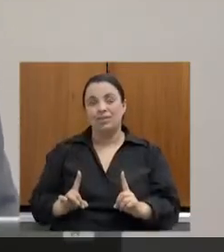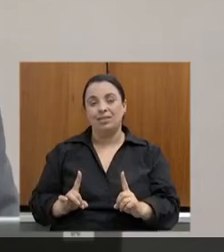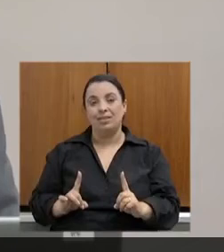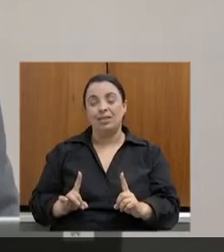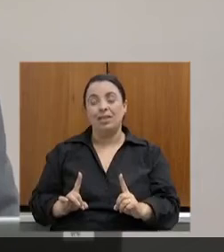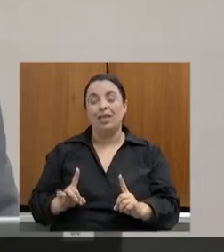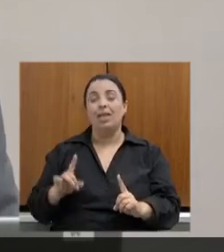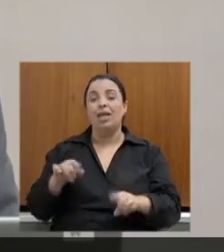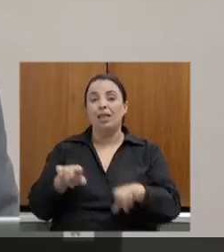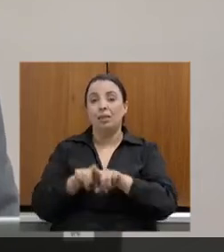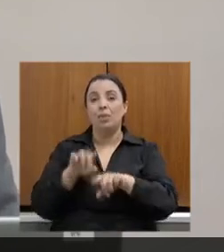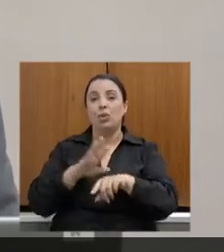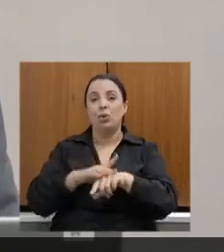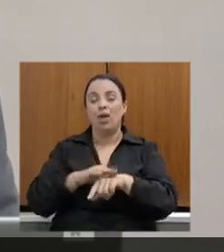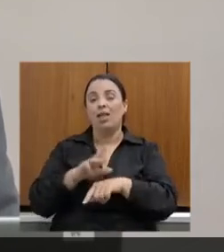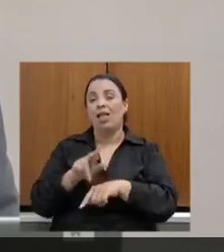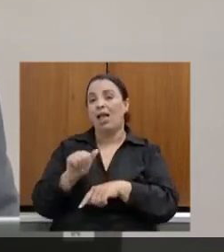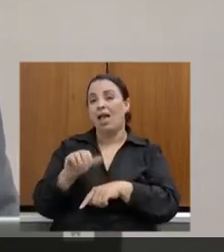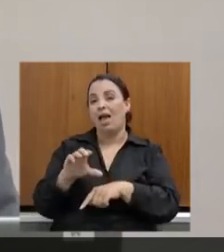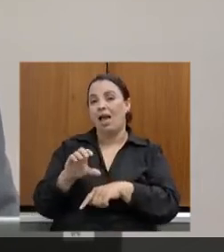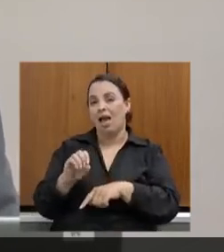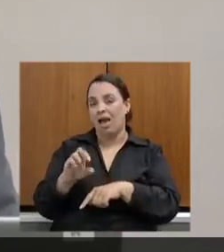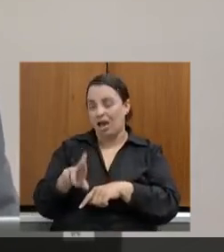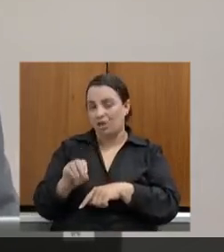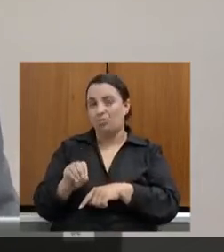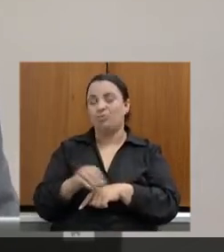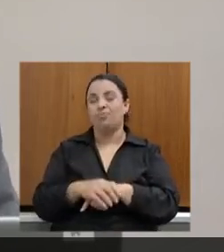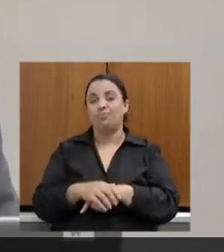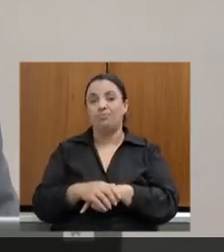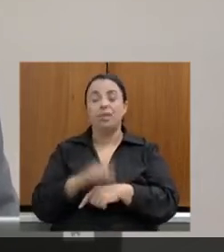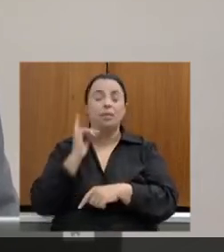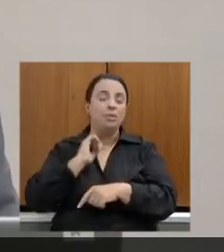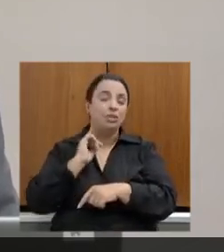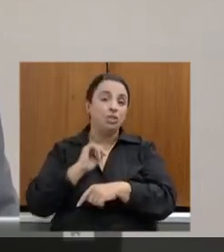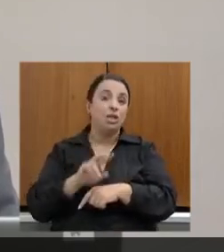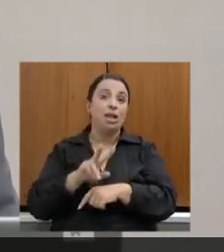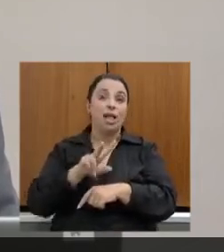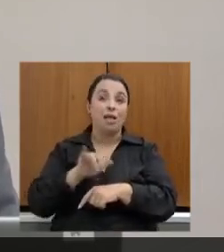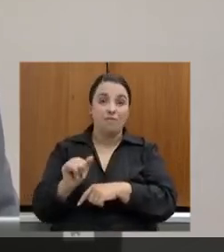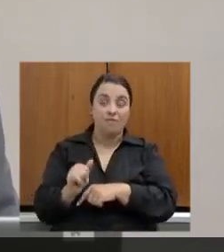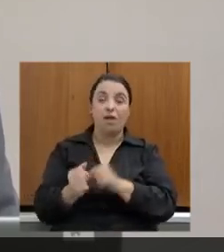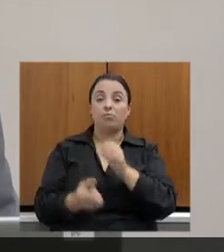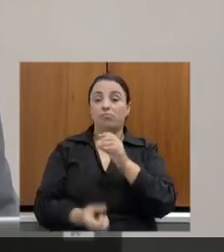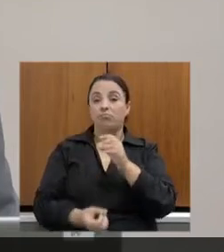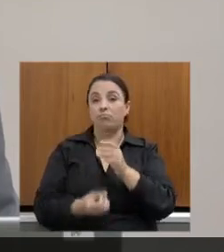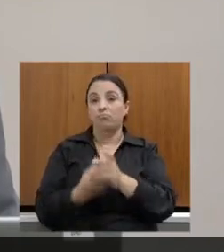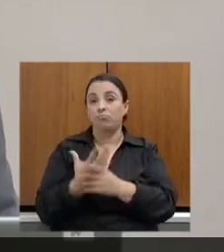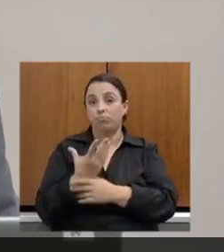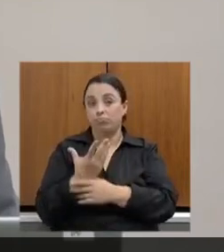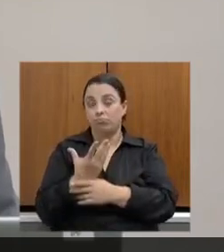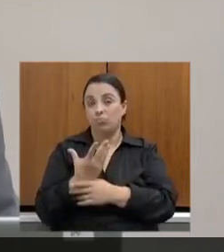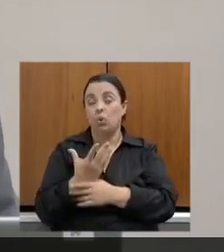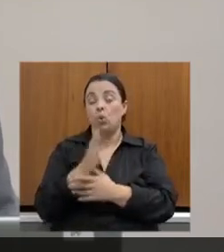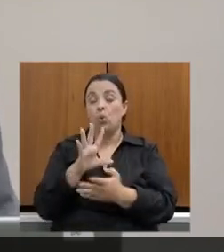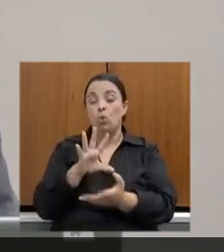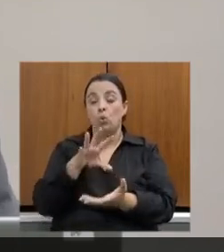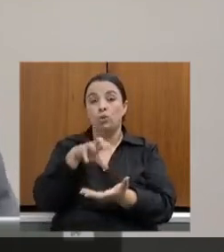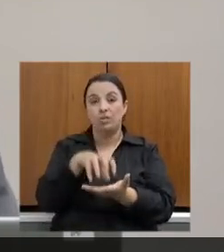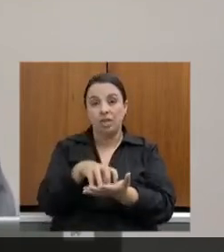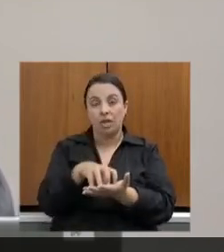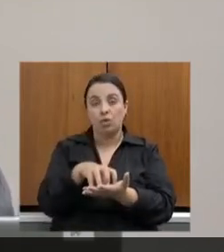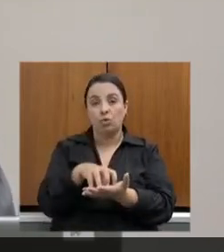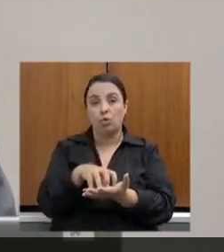raros. Em Minas Gerais será criado um grande centro olímpico